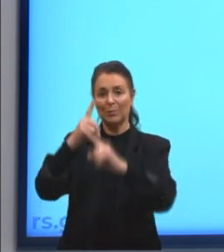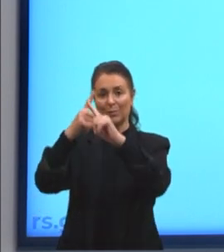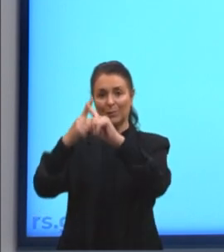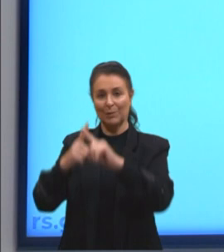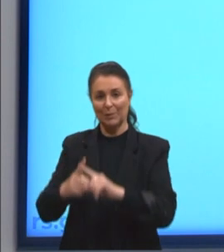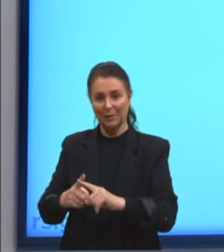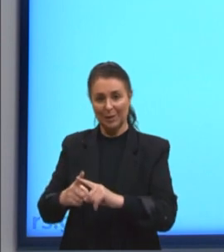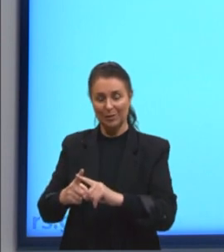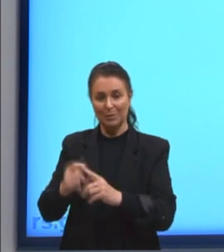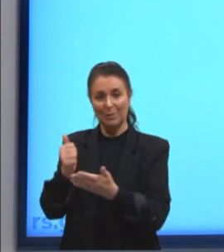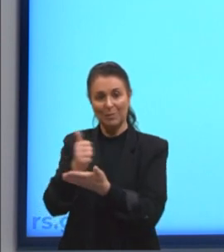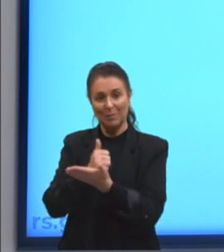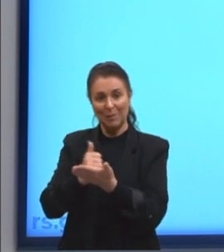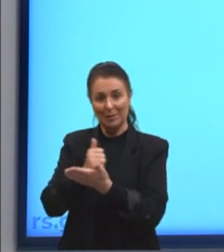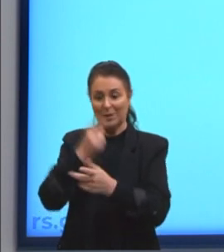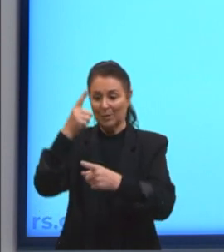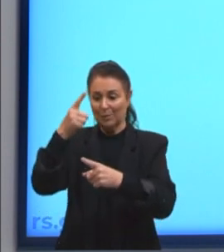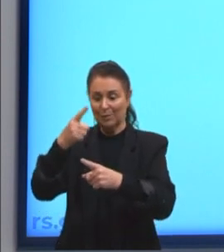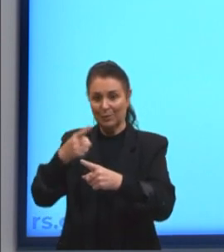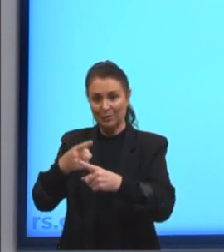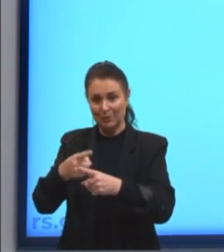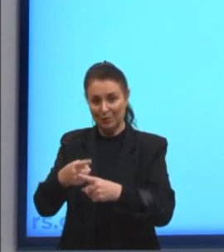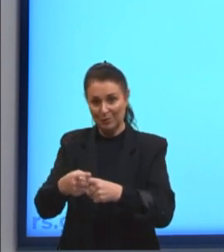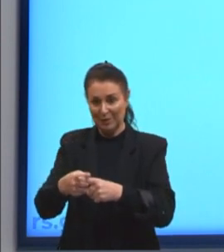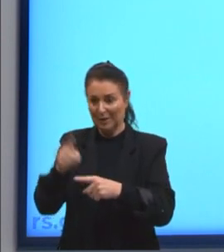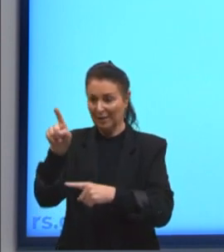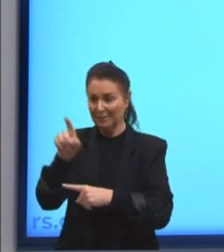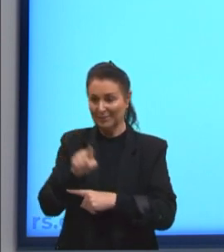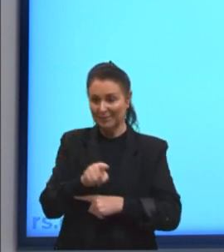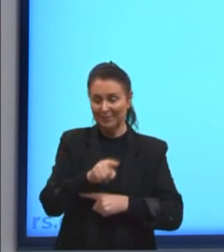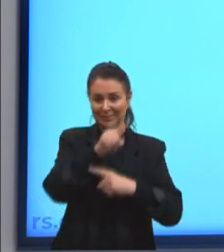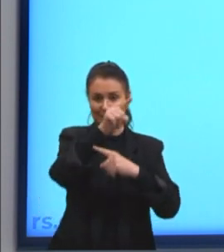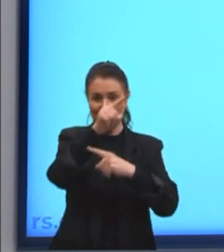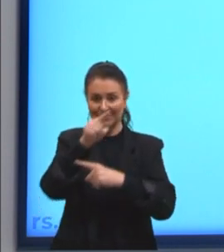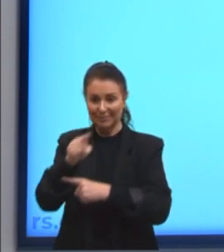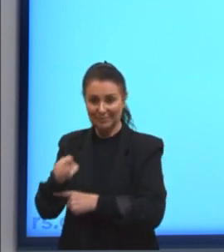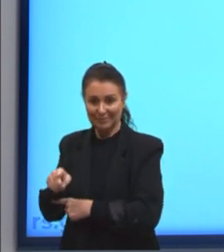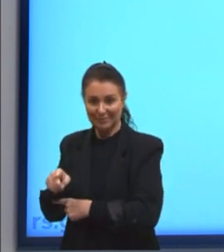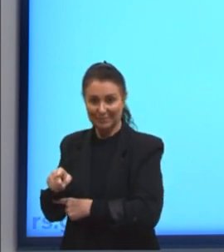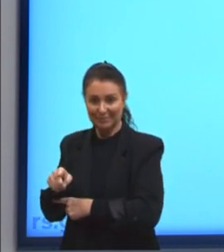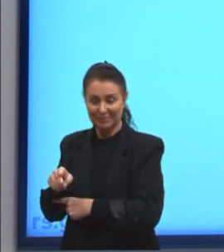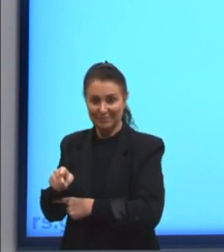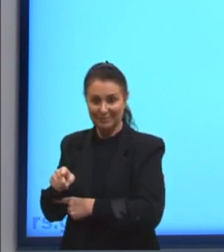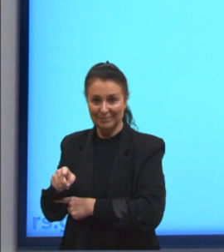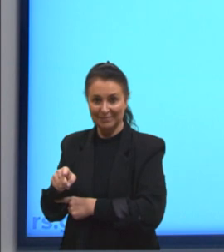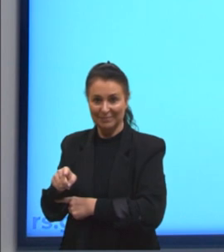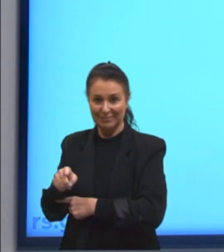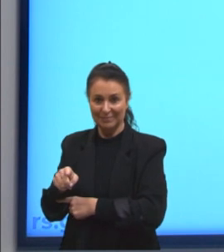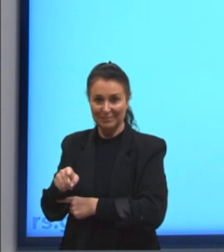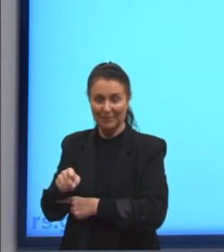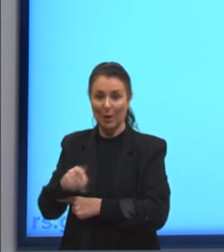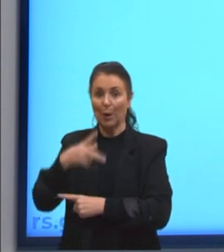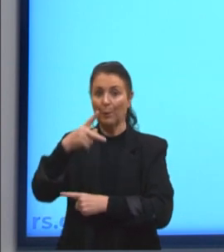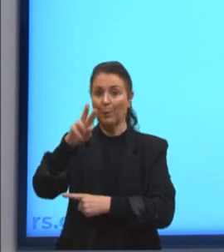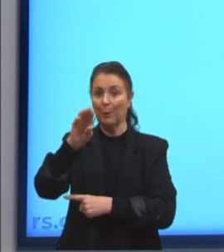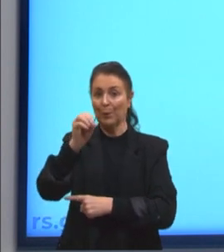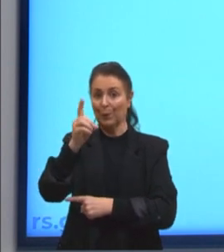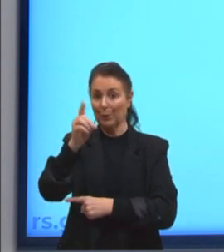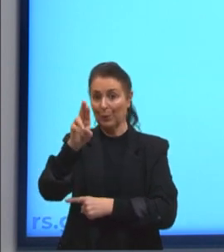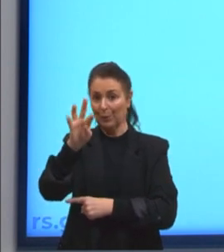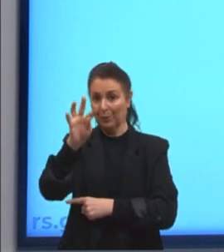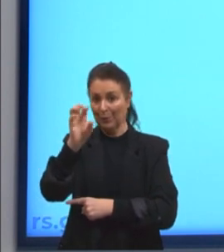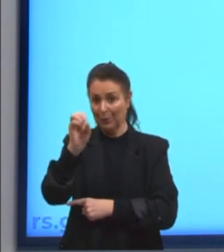fundamental. Multiplicar cruzado, né? O produto dos extremos é igual ao produto dos meios.